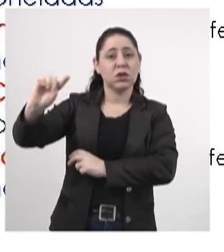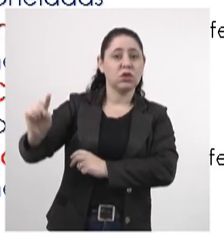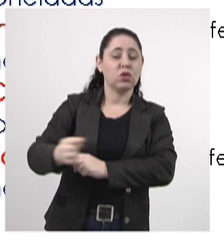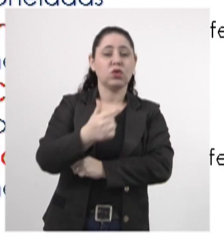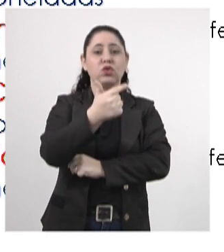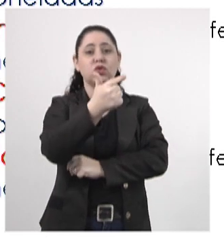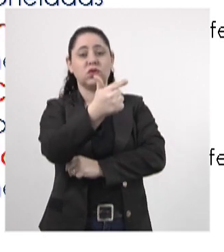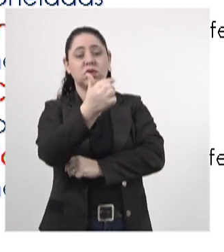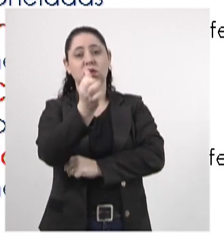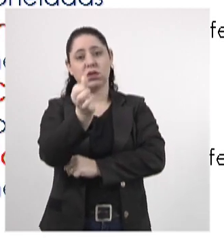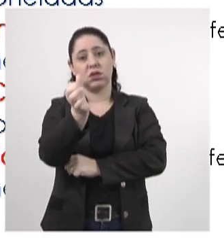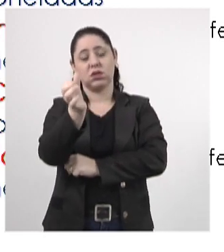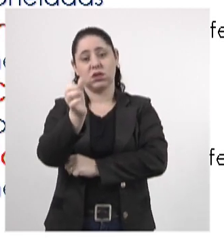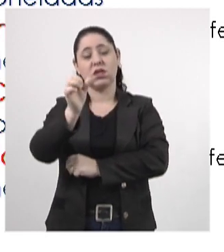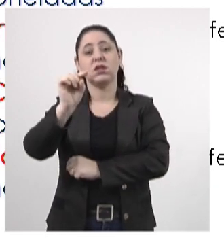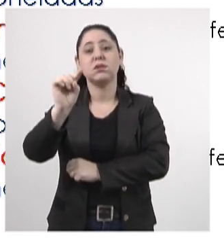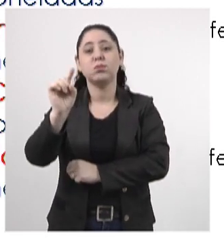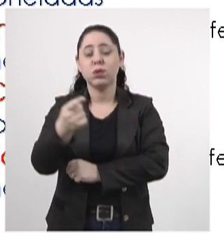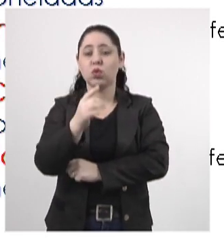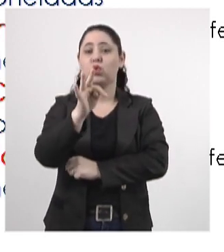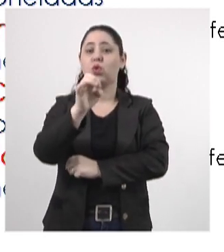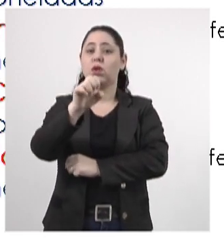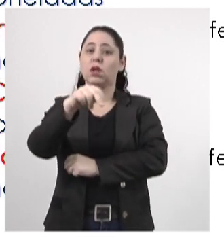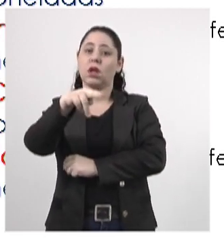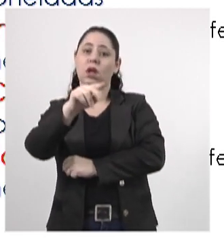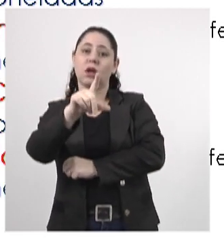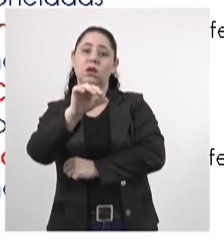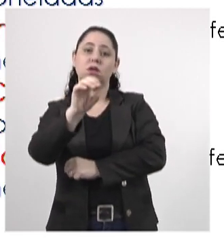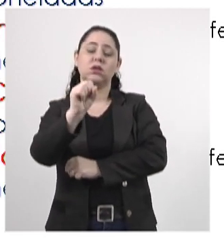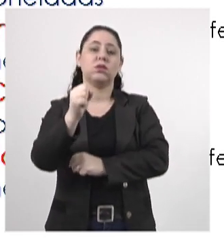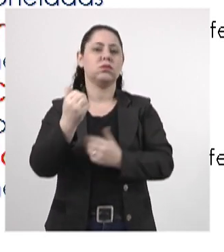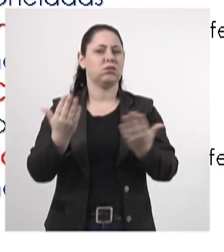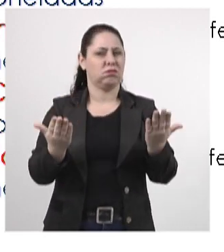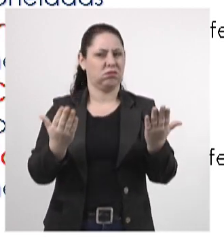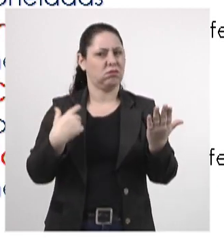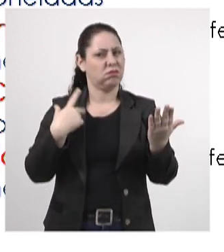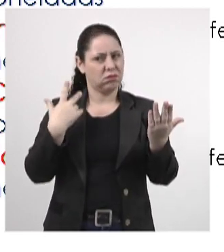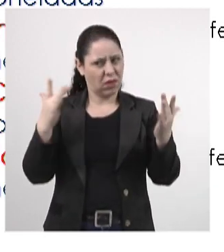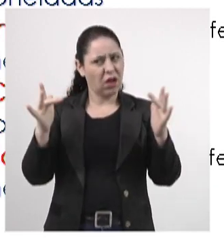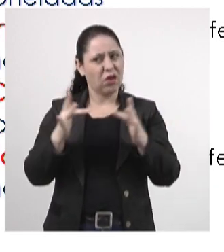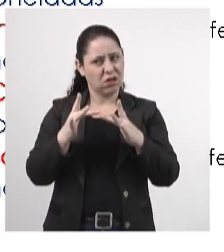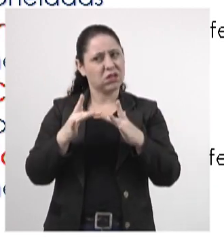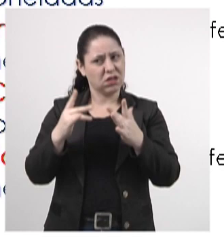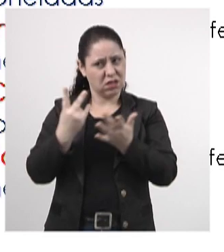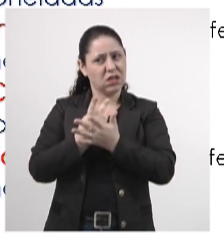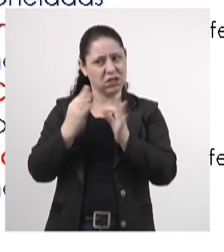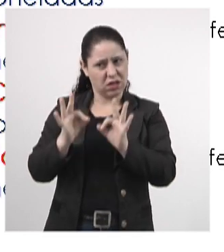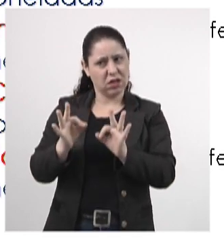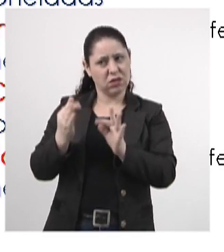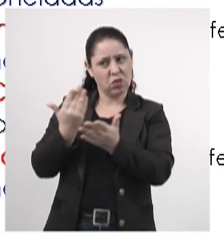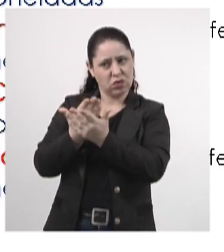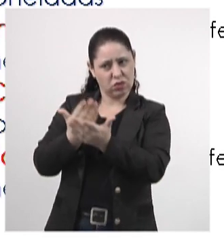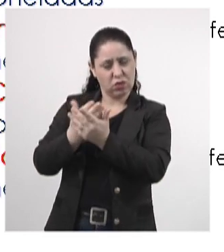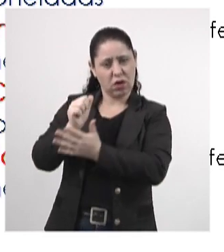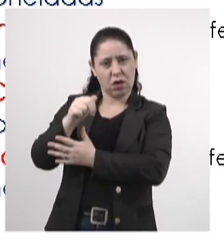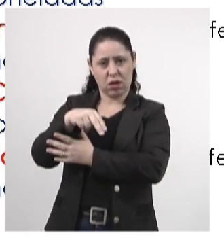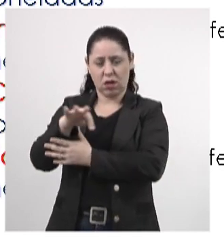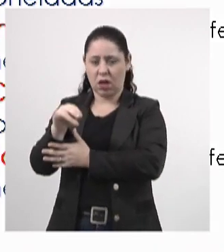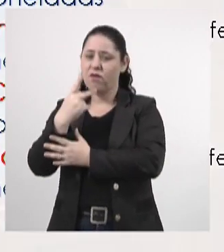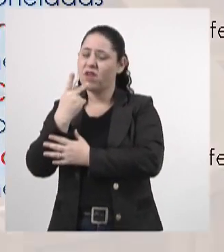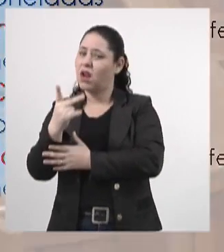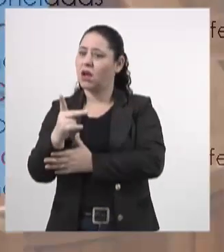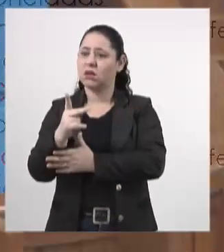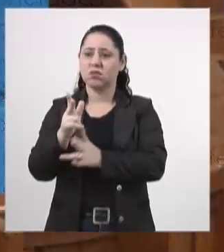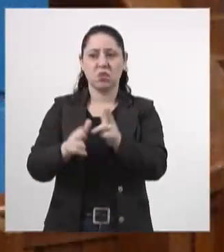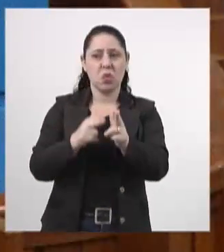266 mil toneladas, deputado Dalia. Será possível que nós vamos acreditar no estudo da NTT dizendo que não há